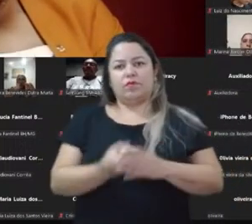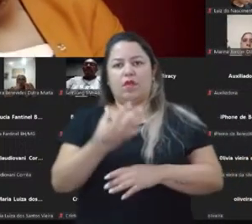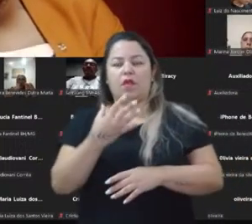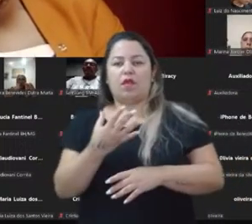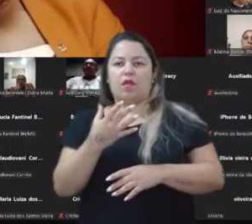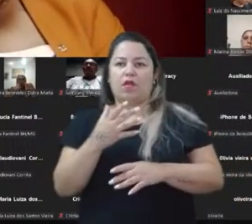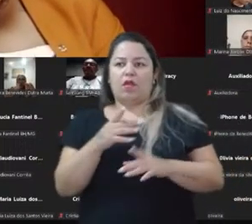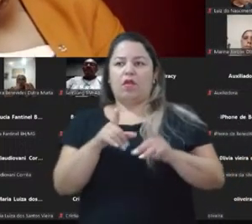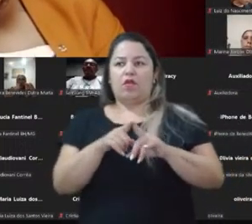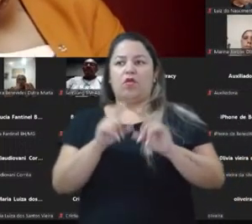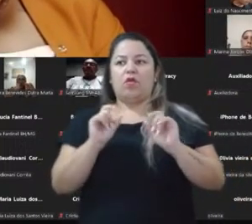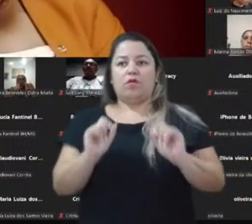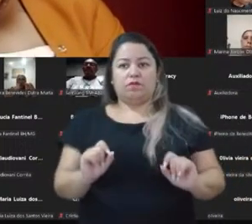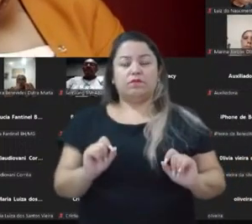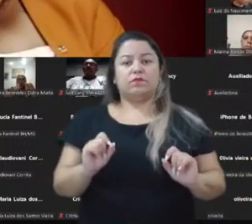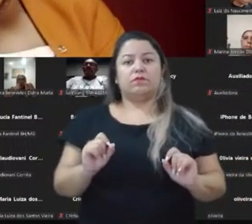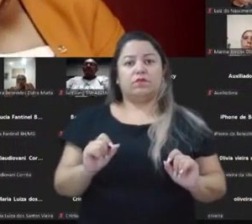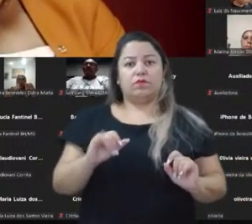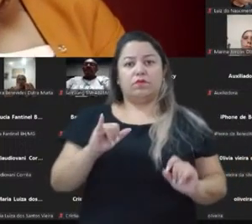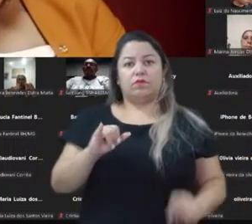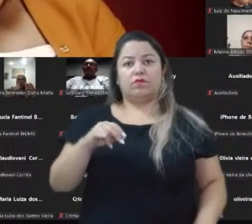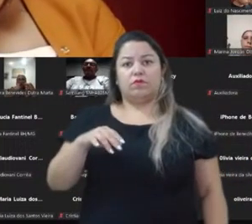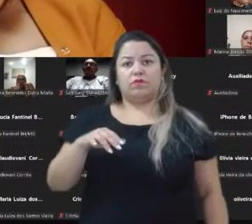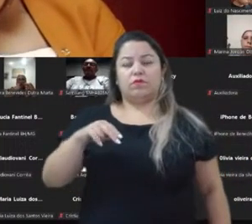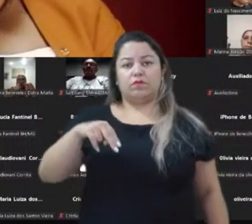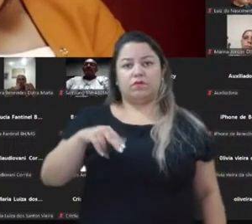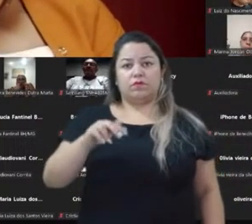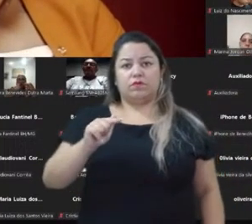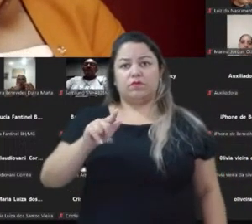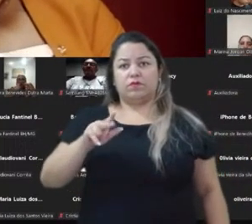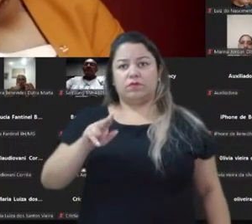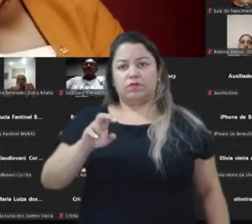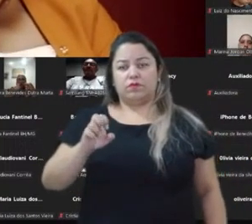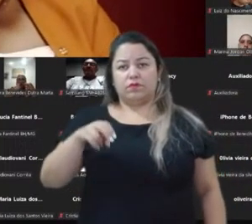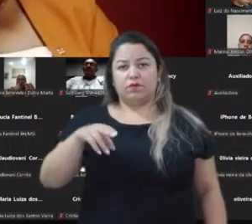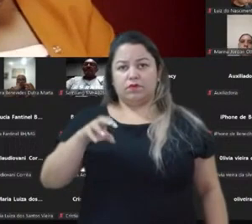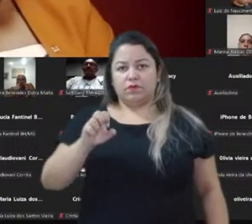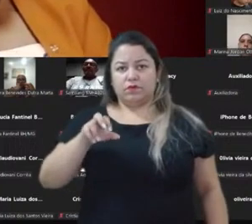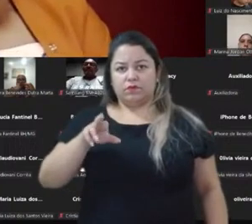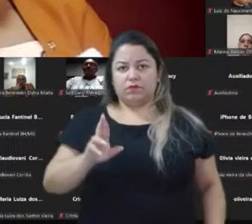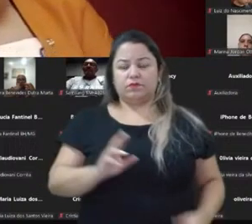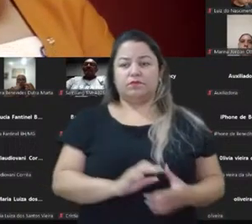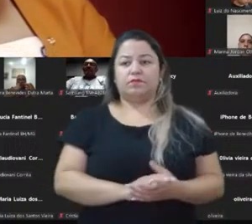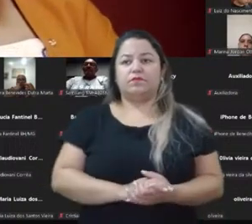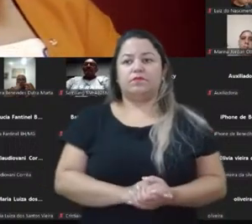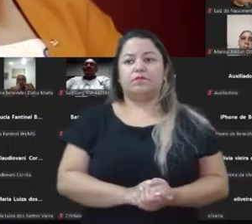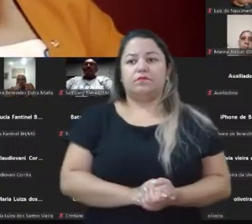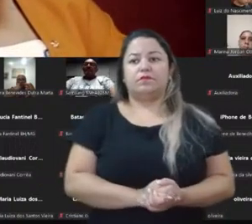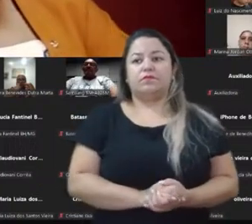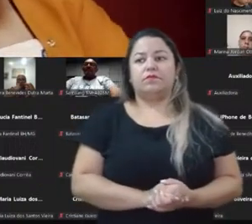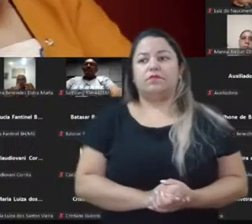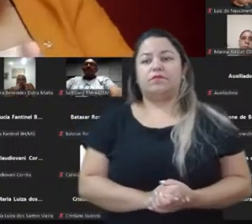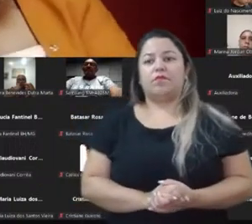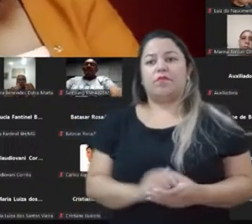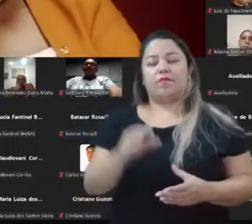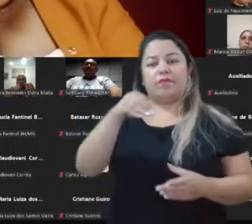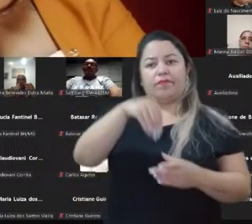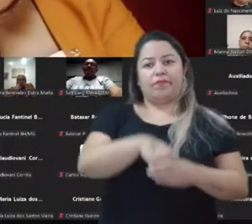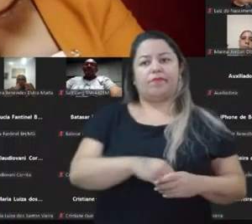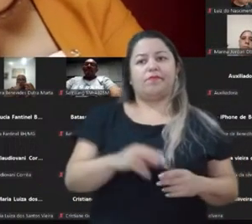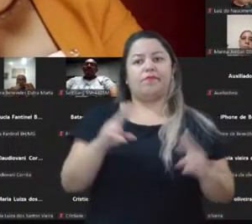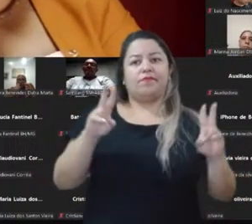conteúdo também aí nessa opinião do voto. Pode passar. Então, dentro dessas novas